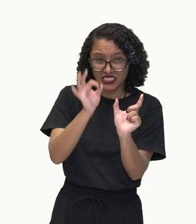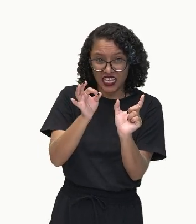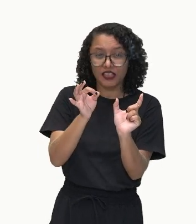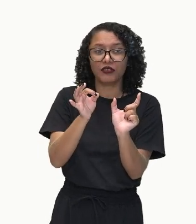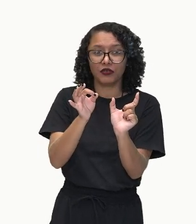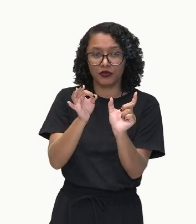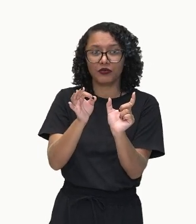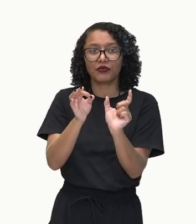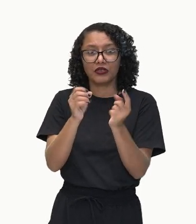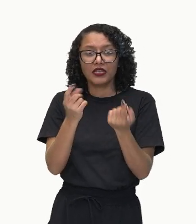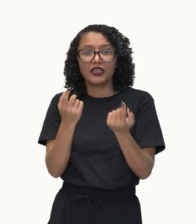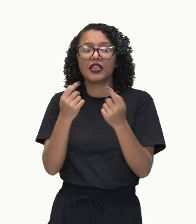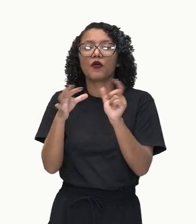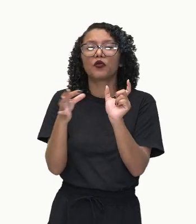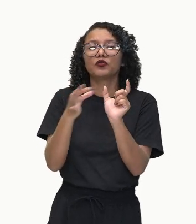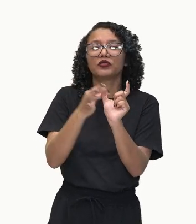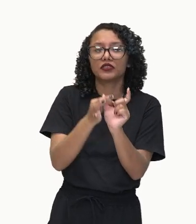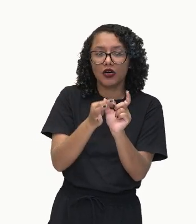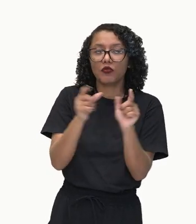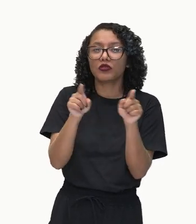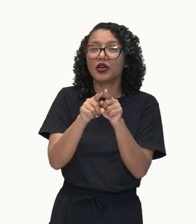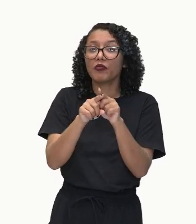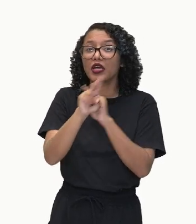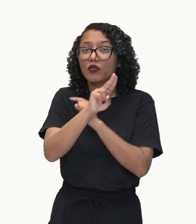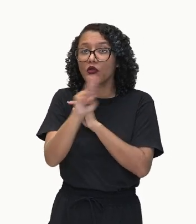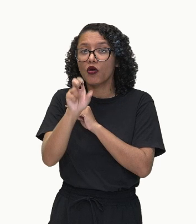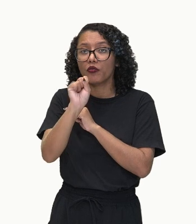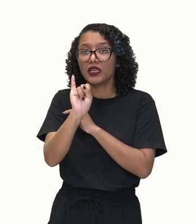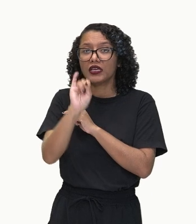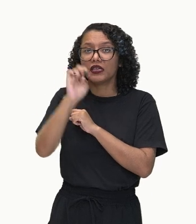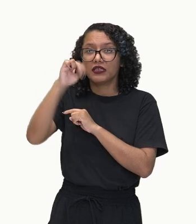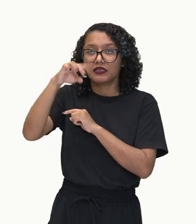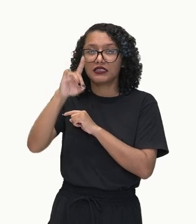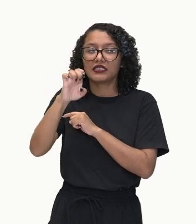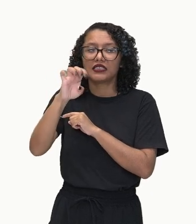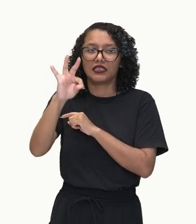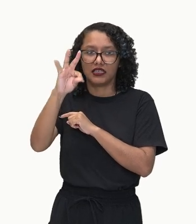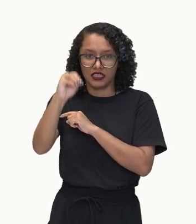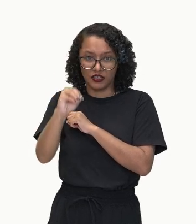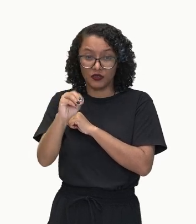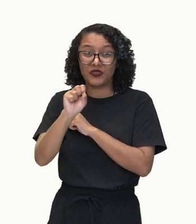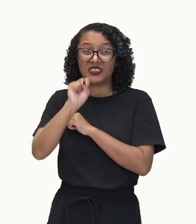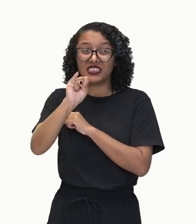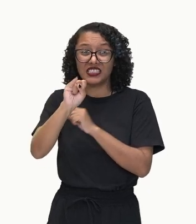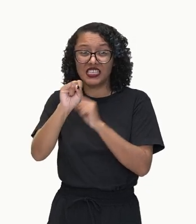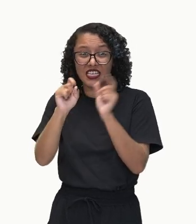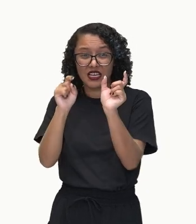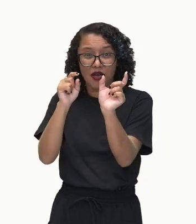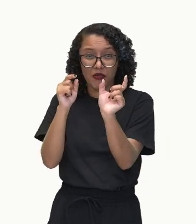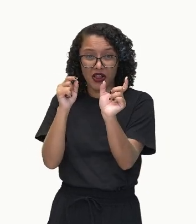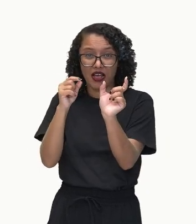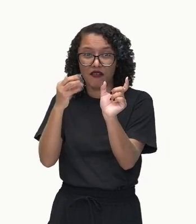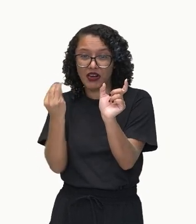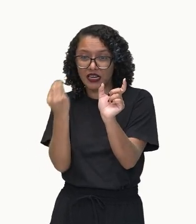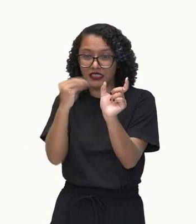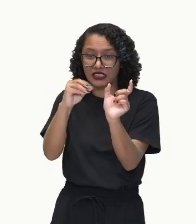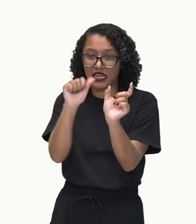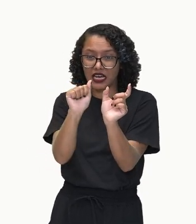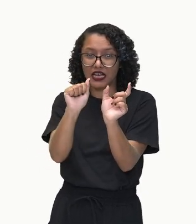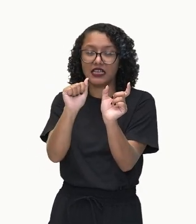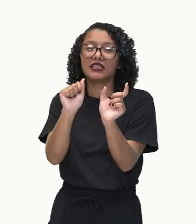conjunção. Um síndeto. Quando vem esse prefixo, ah, aqui é de negação, né? É de negação.